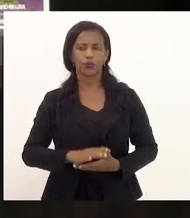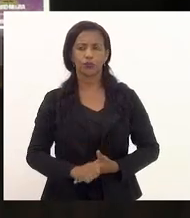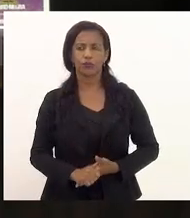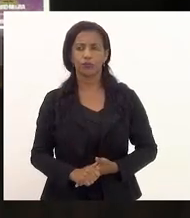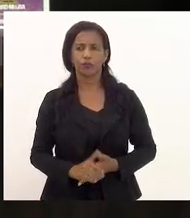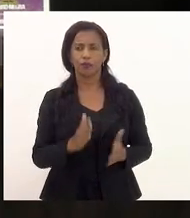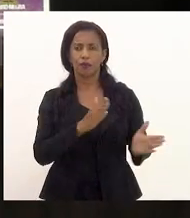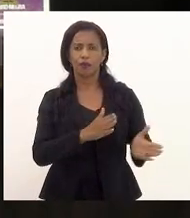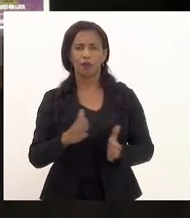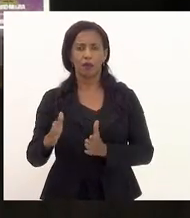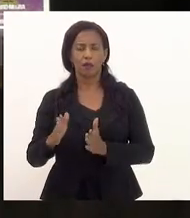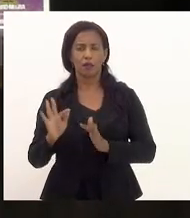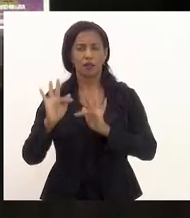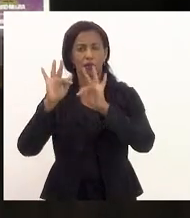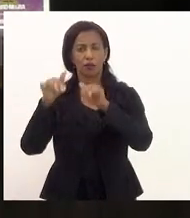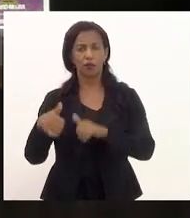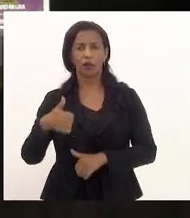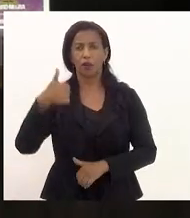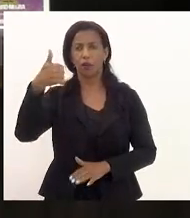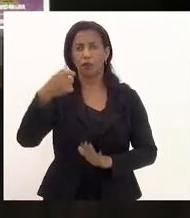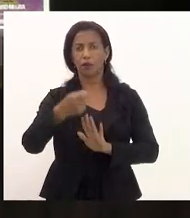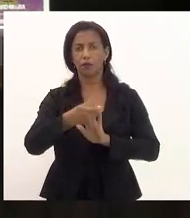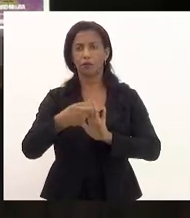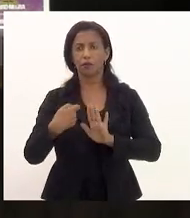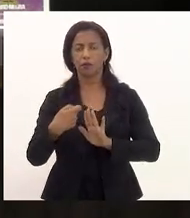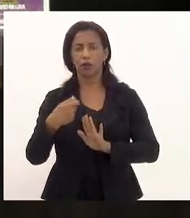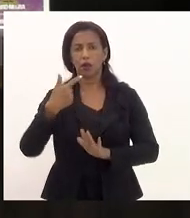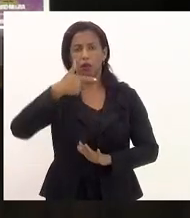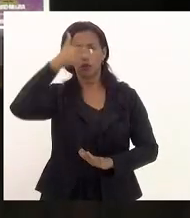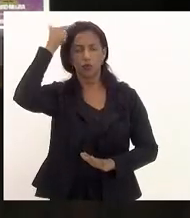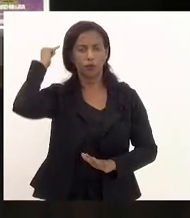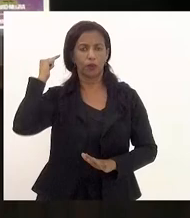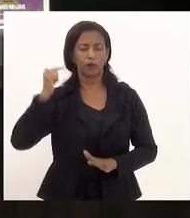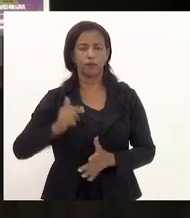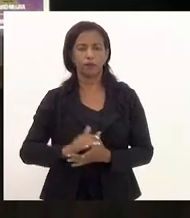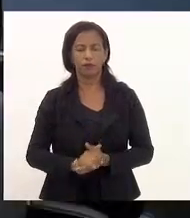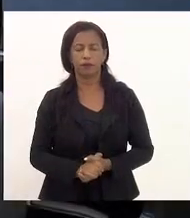Passa-se ao expediente final. Primeiro orador escrito, nobre deputado, Luiz Paulo.